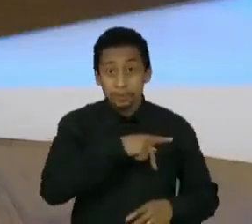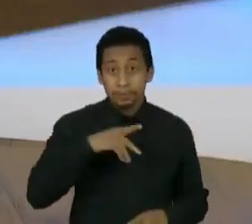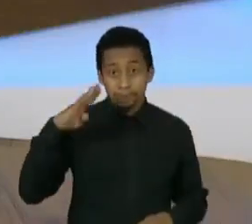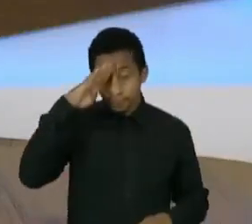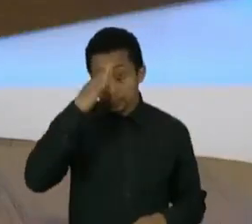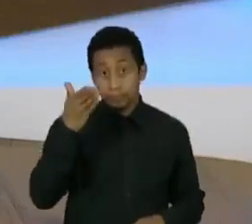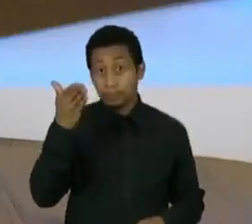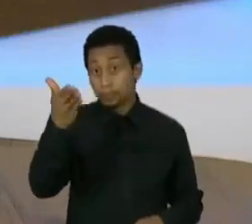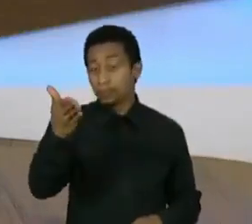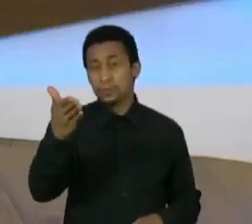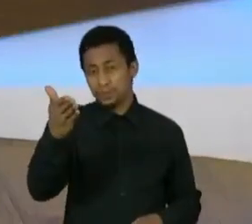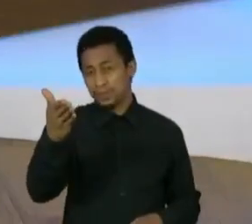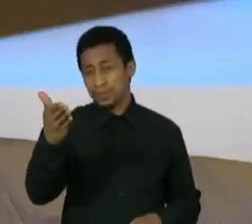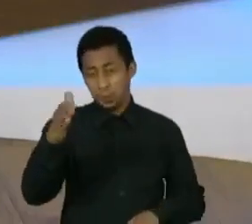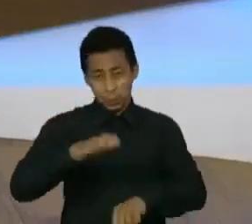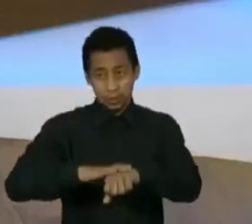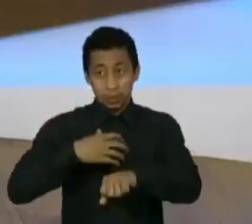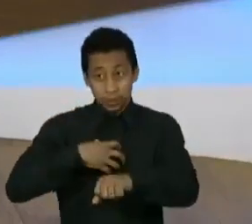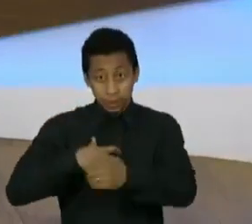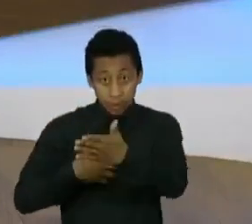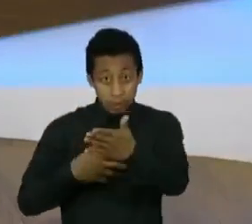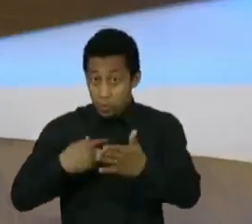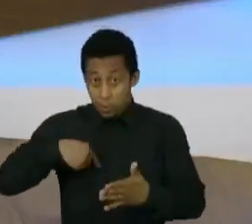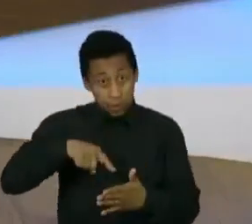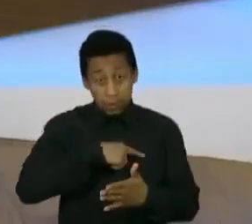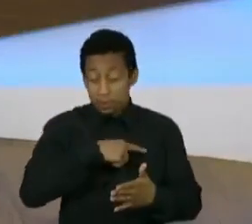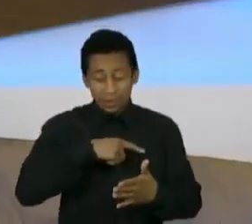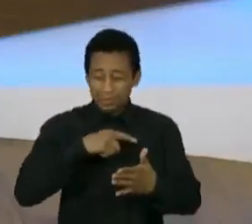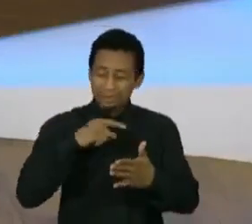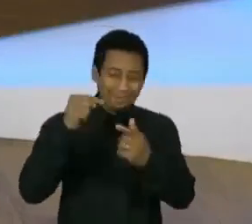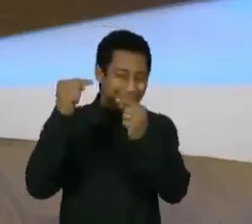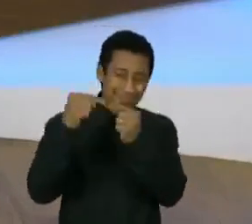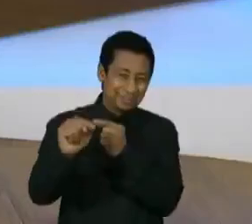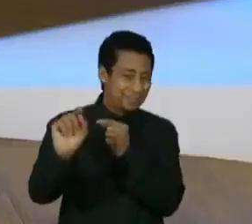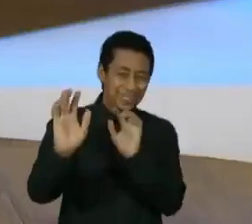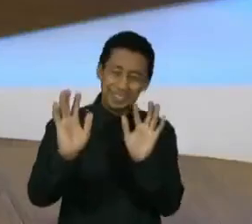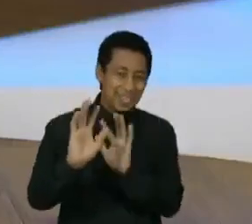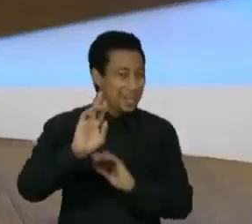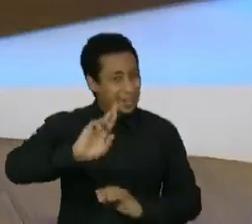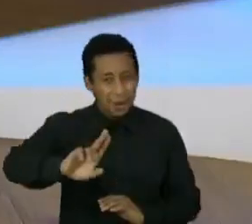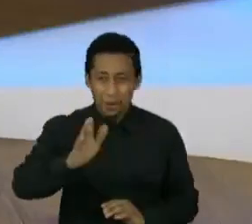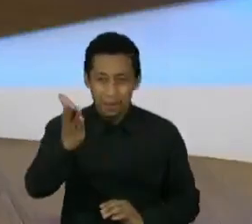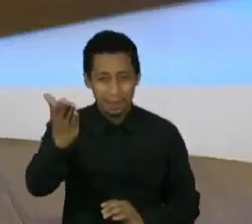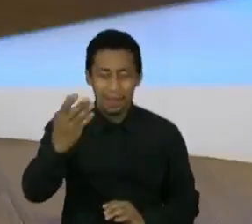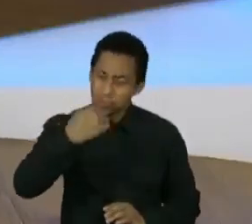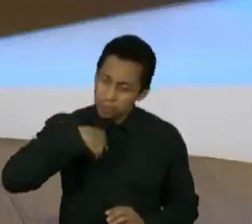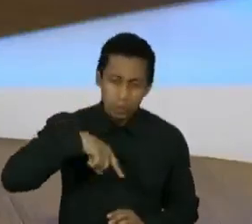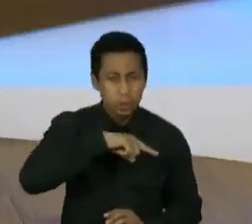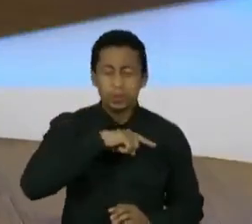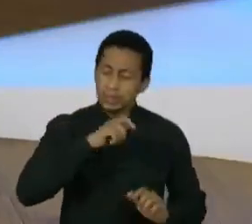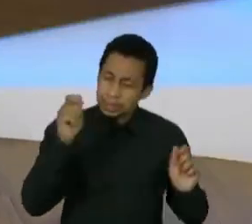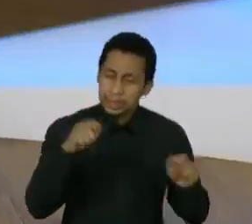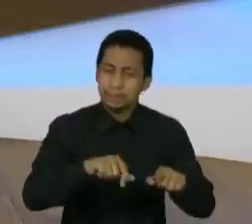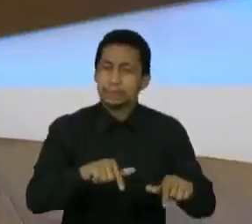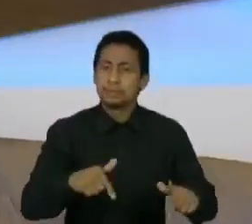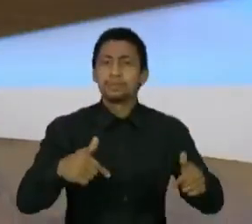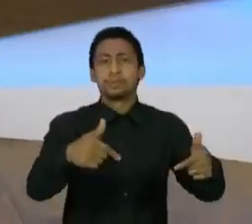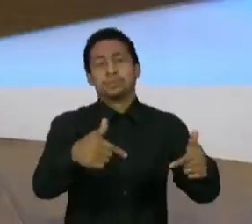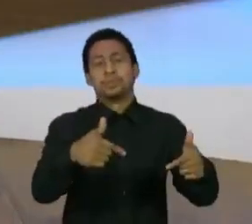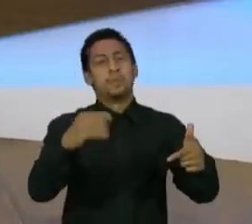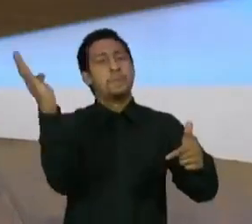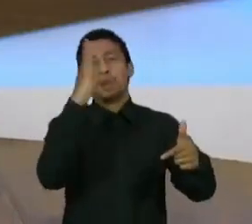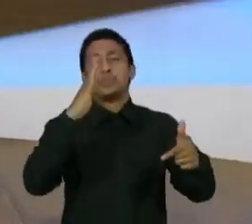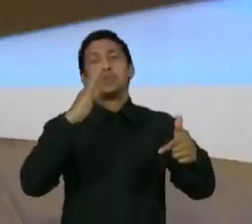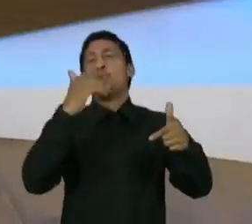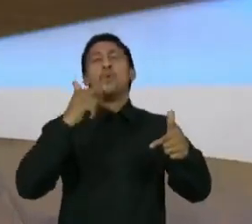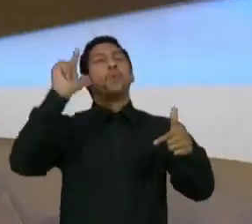nós não somos isso apenas, muito pelo contrário, que nós somos muito mais do que isso e que o Brasil que queremos ver é o outro.